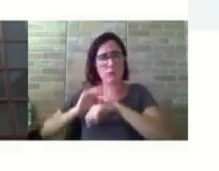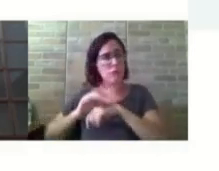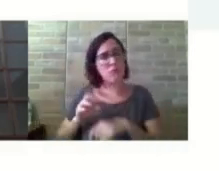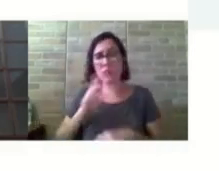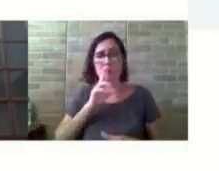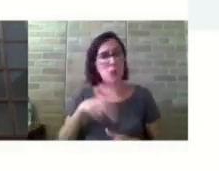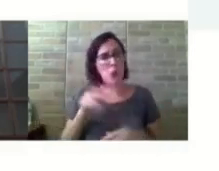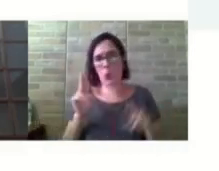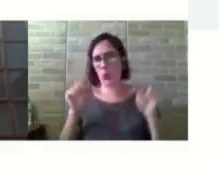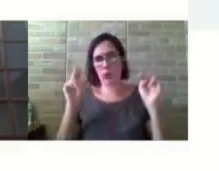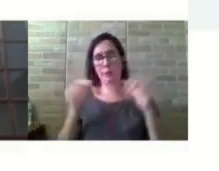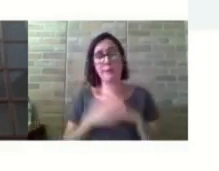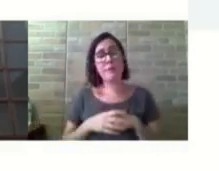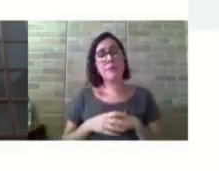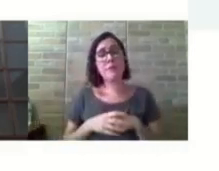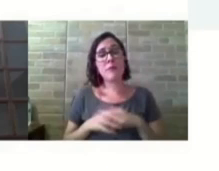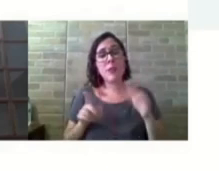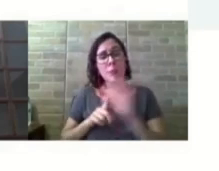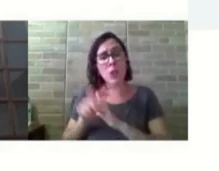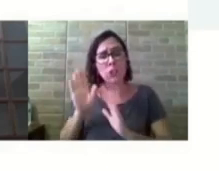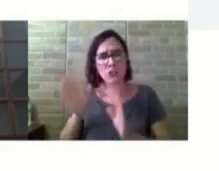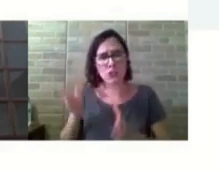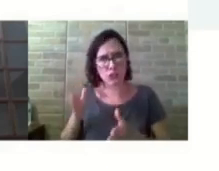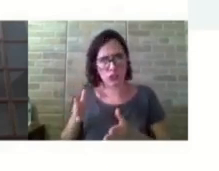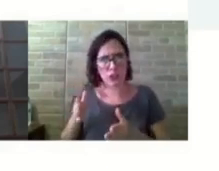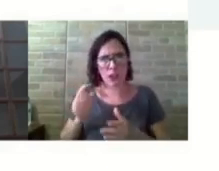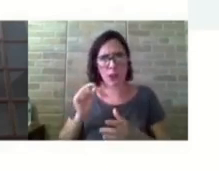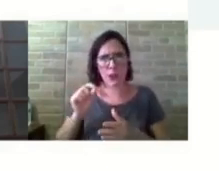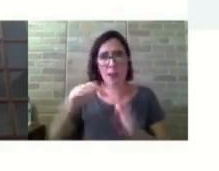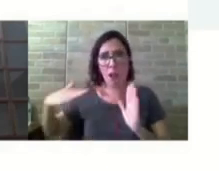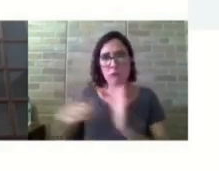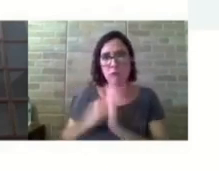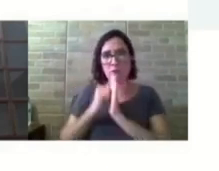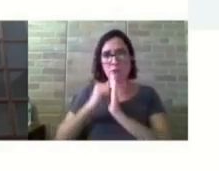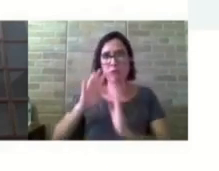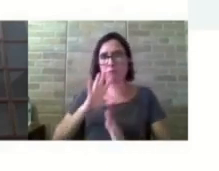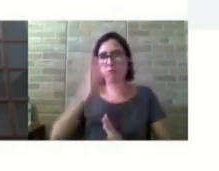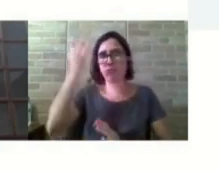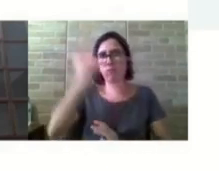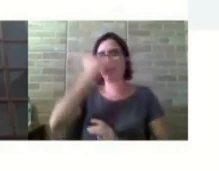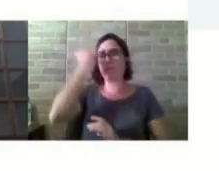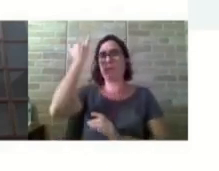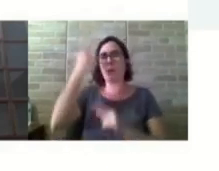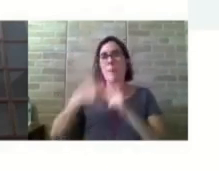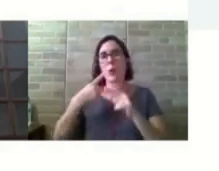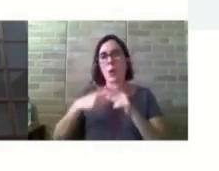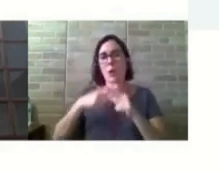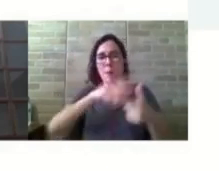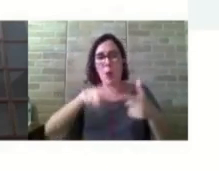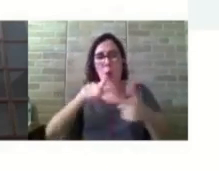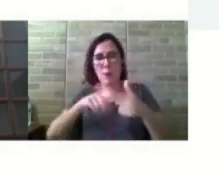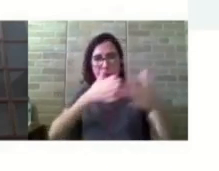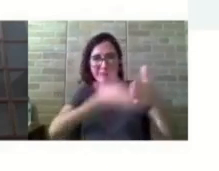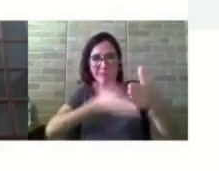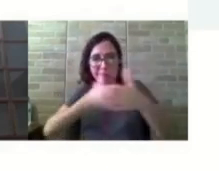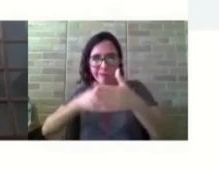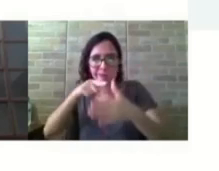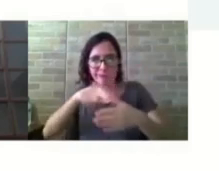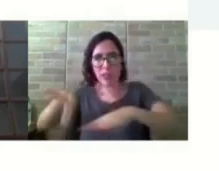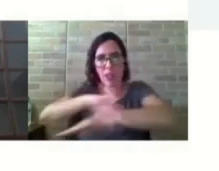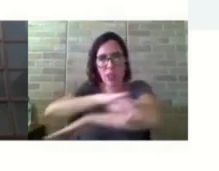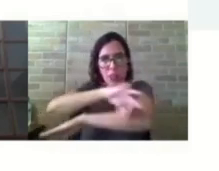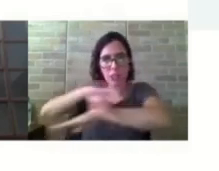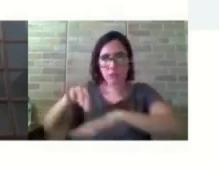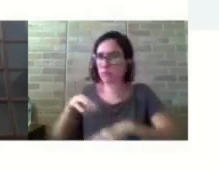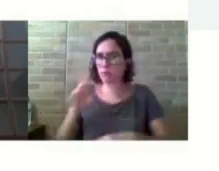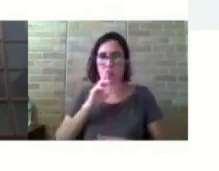por causa das barreiras arquitetônicas? A maioria também colocou que não. O rebaixamento das vias são, para